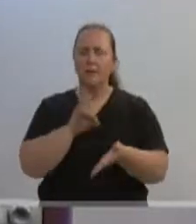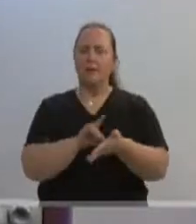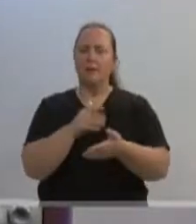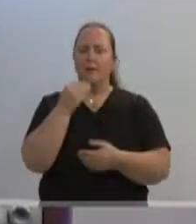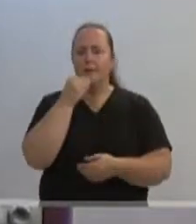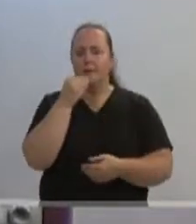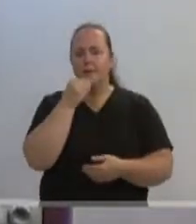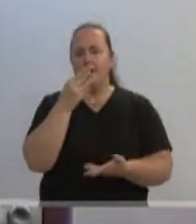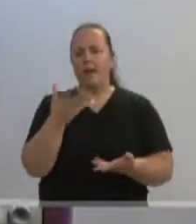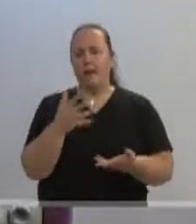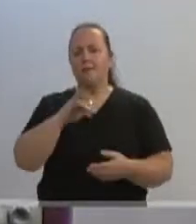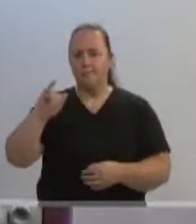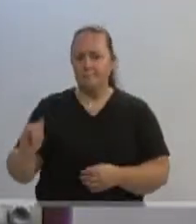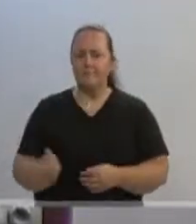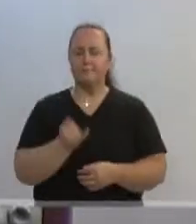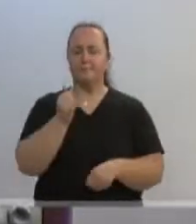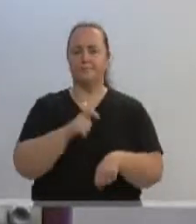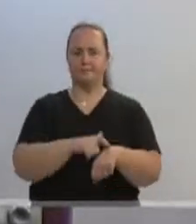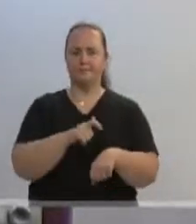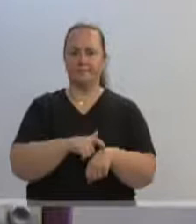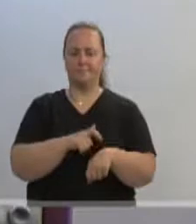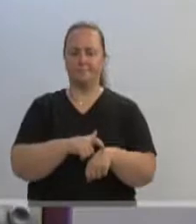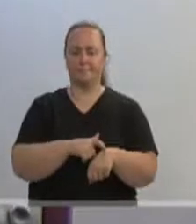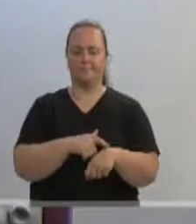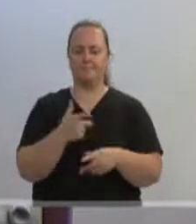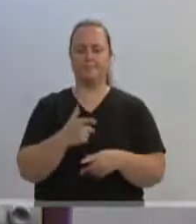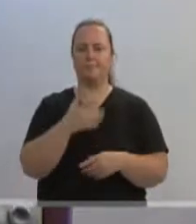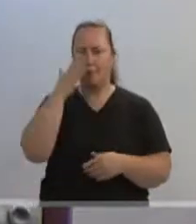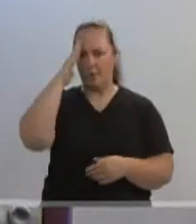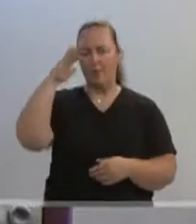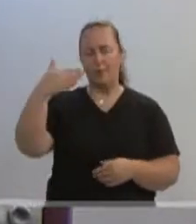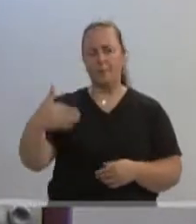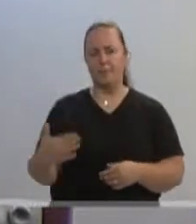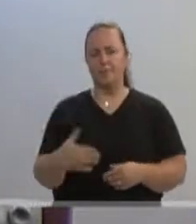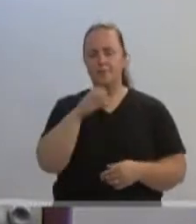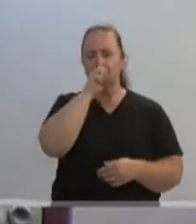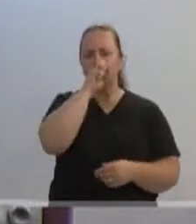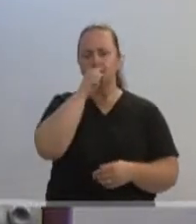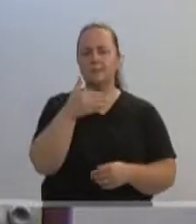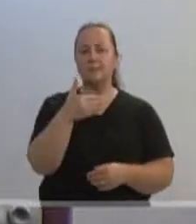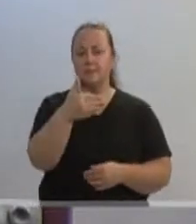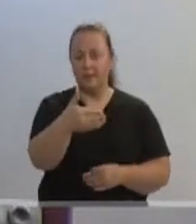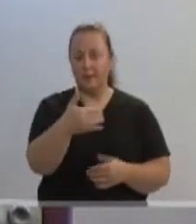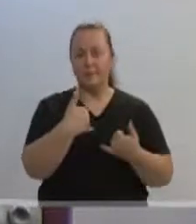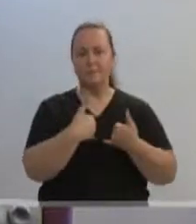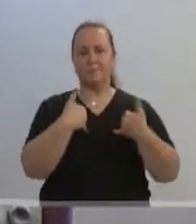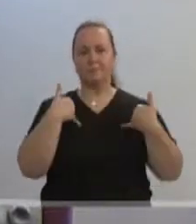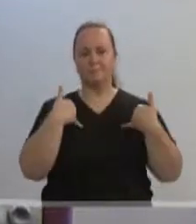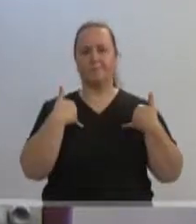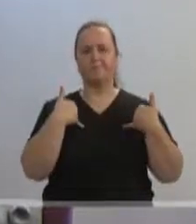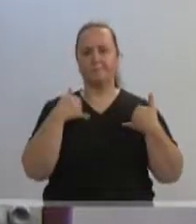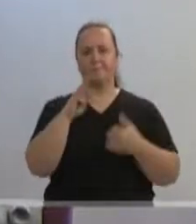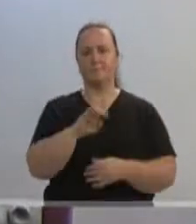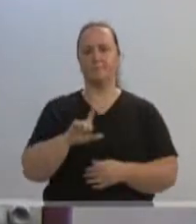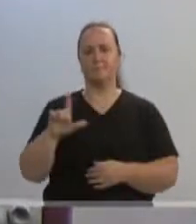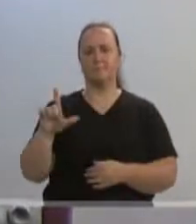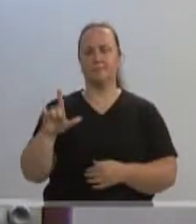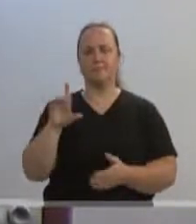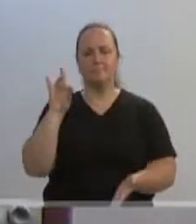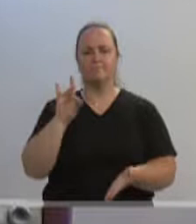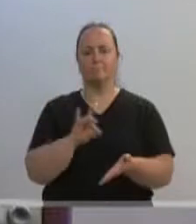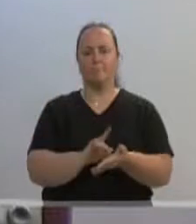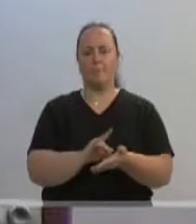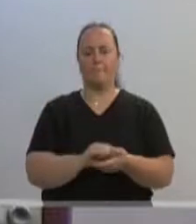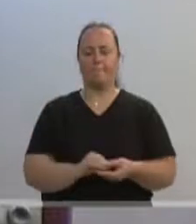obviamente, aproveitar o tempo que me resta, e para homenagear aqui, sábado será o aniversário da nossa cidade, cidade que eu tenho muito orgulho,